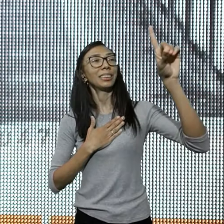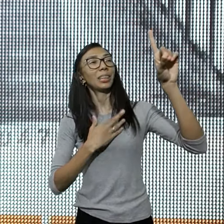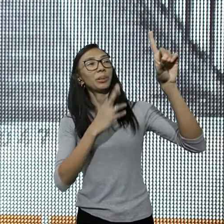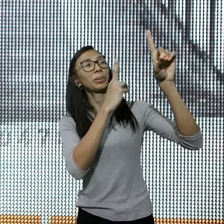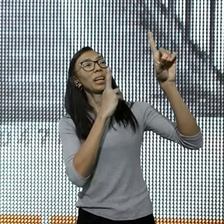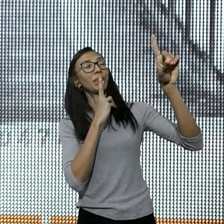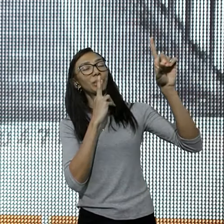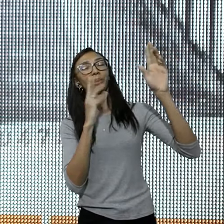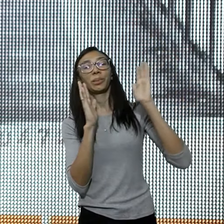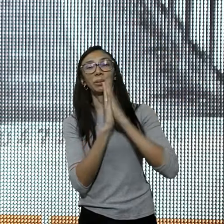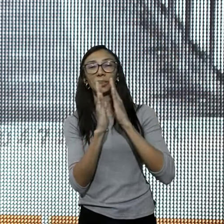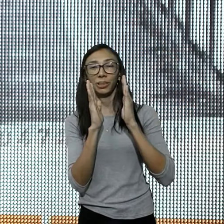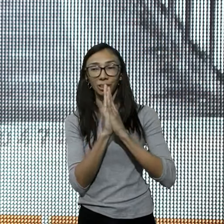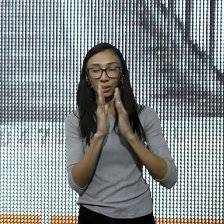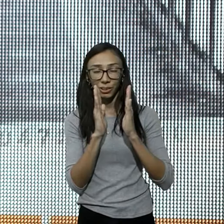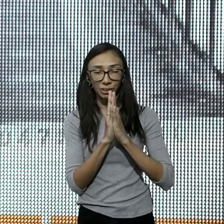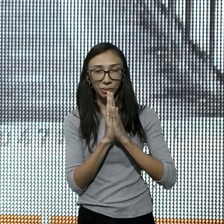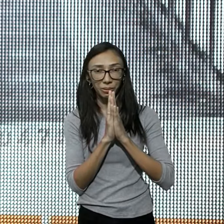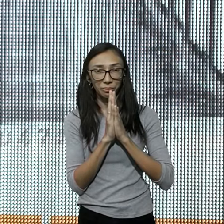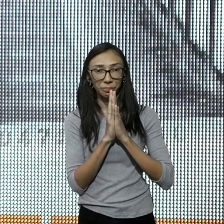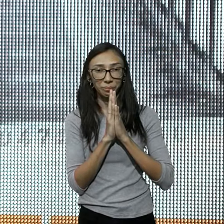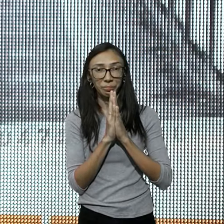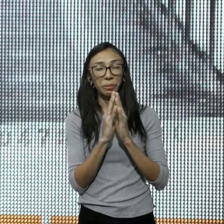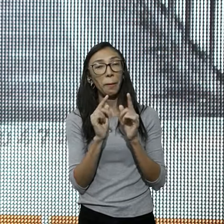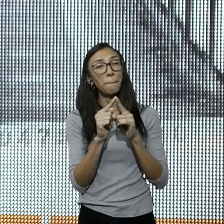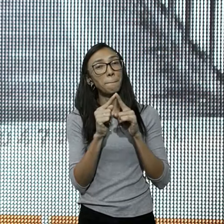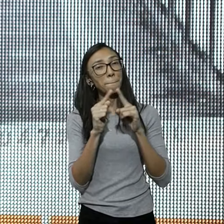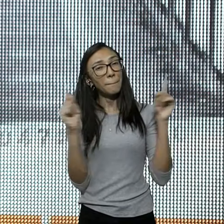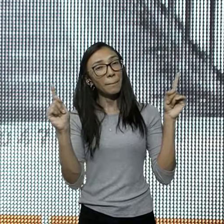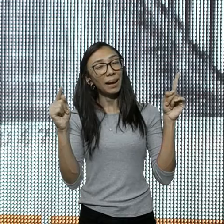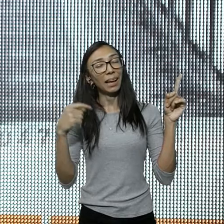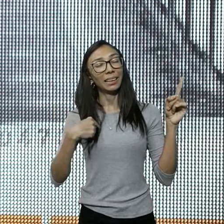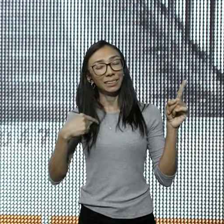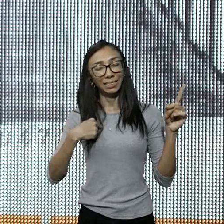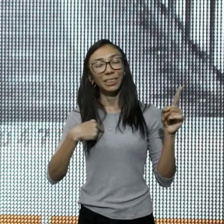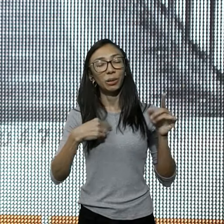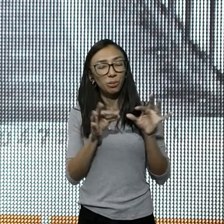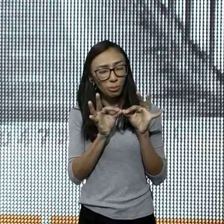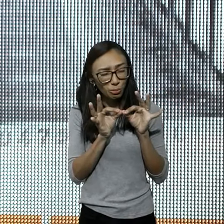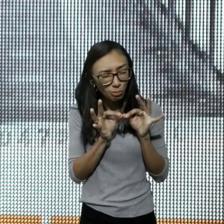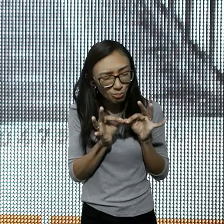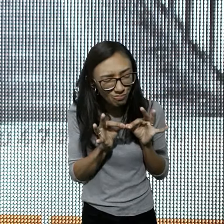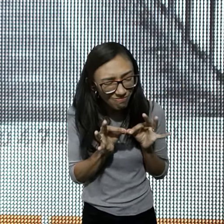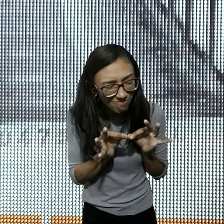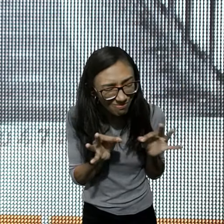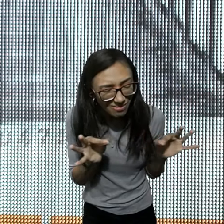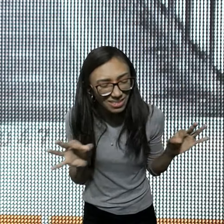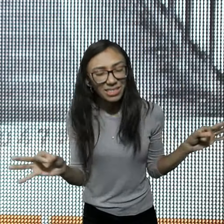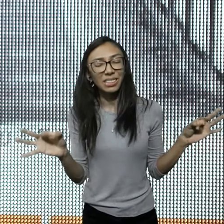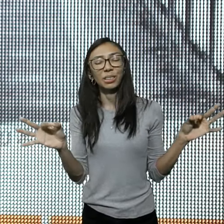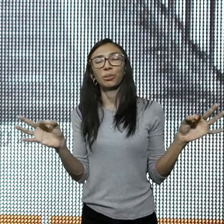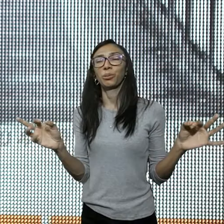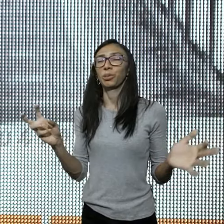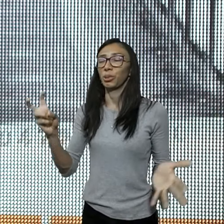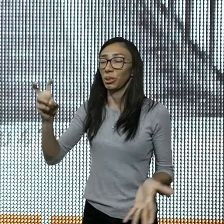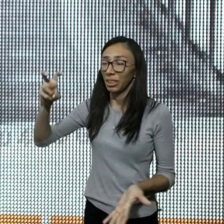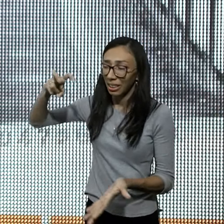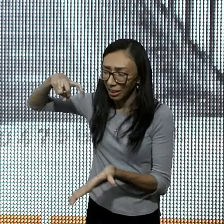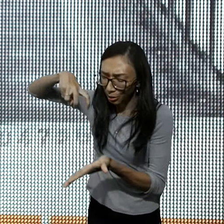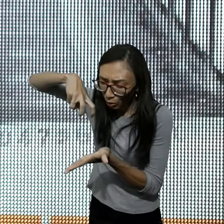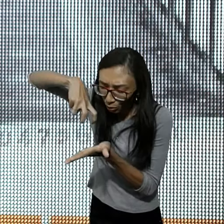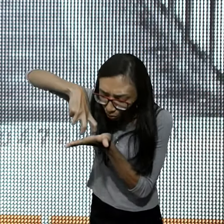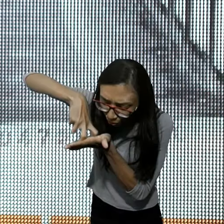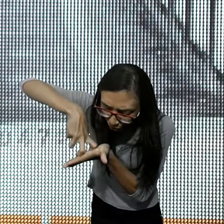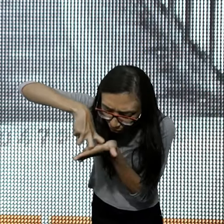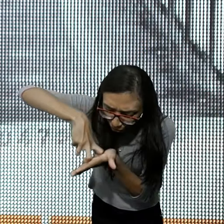minha oração, mas eu desço, desse lugar, de orgulho, de independência,